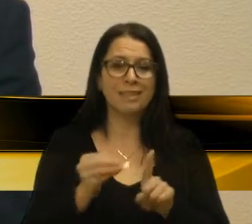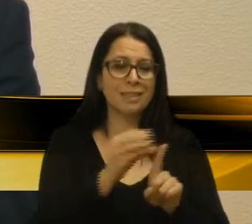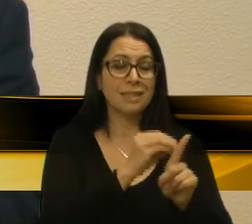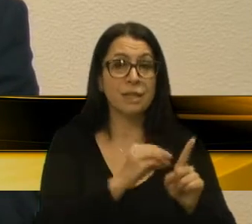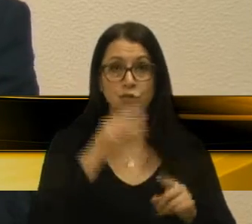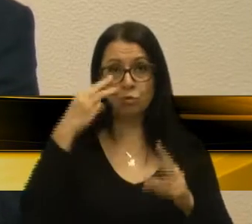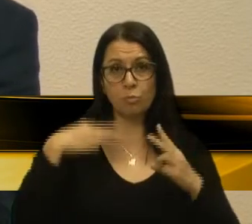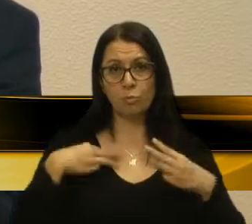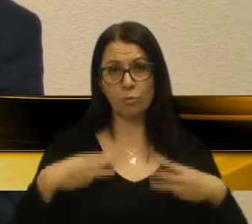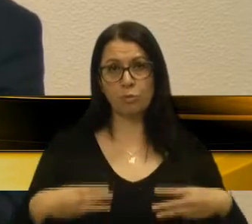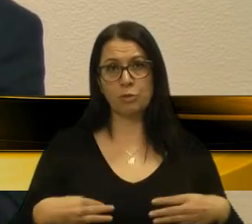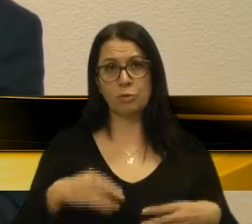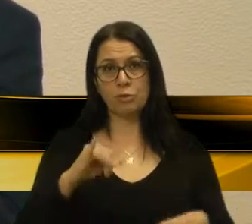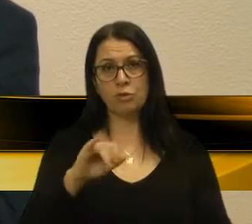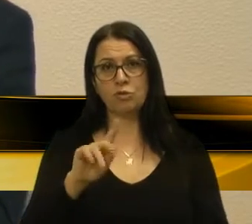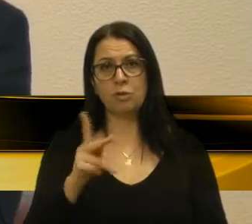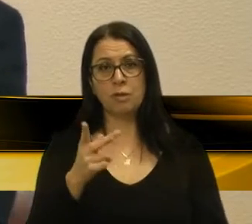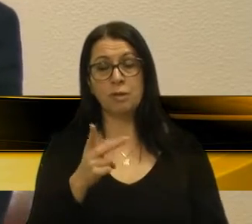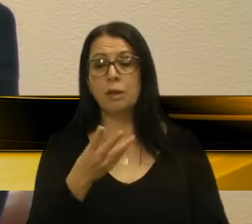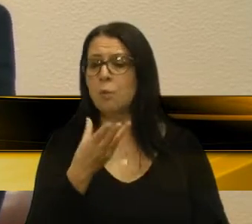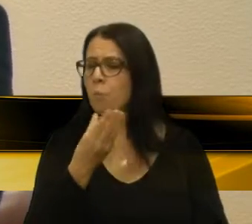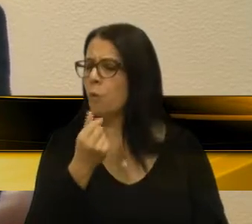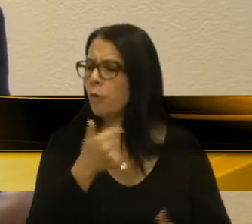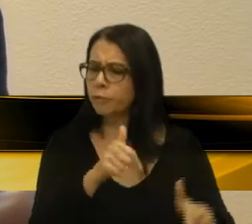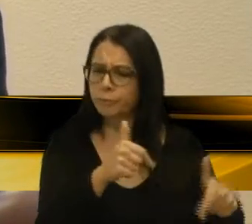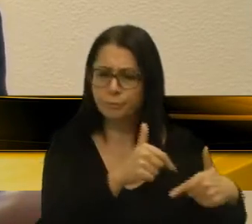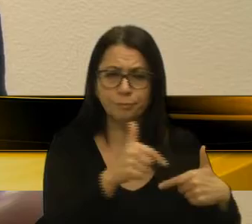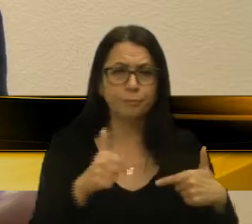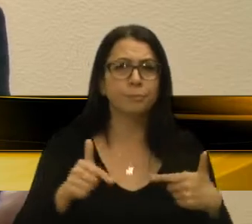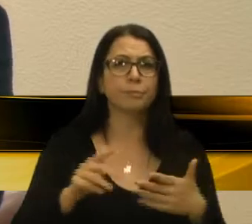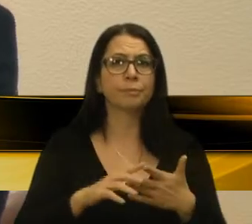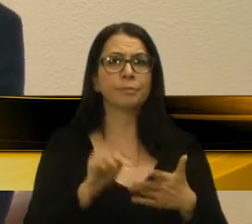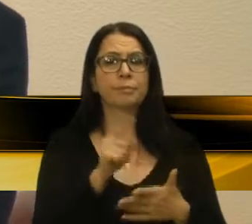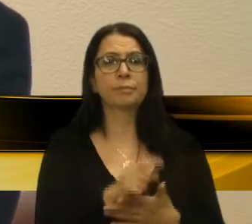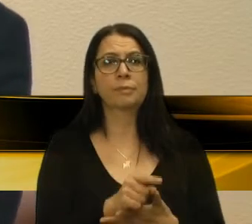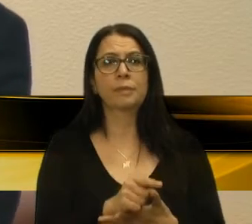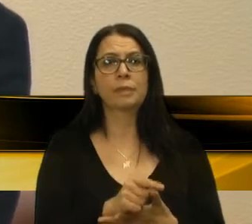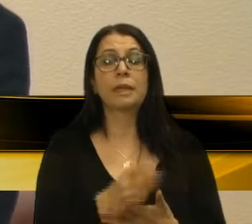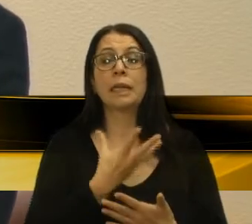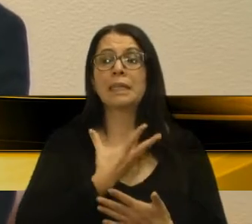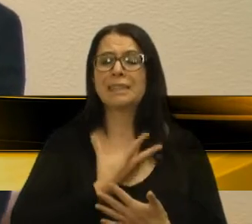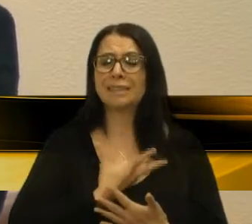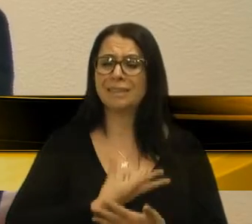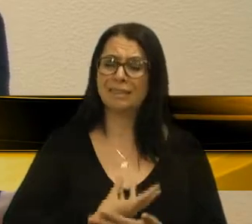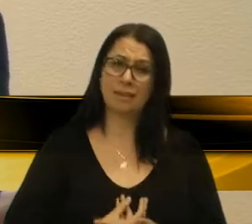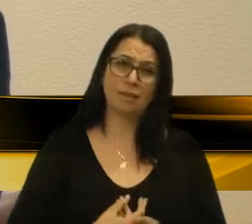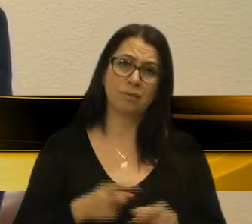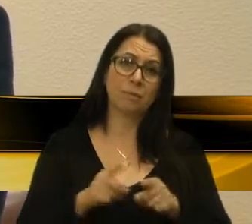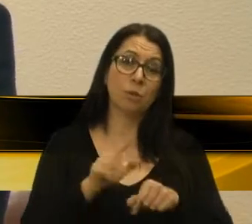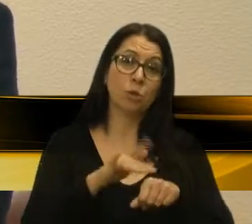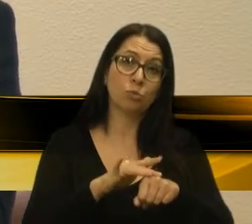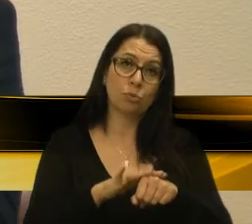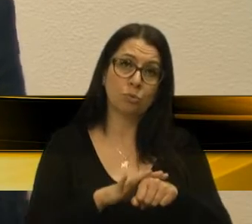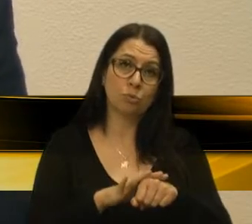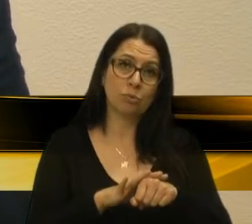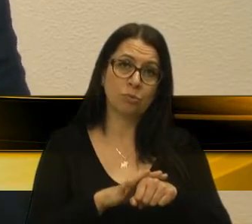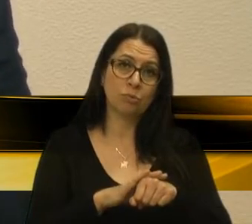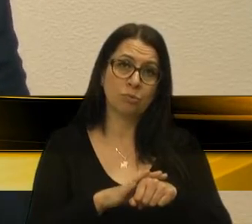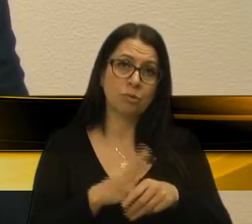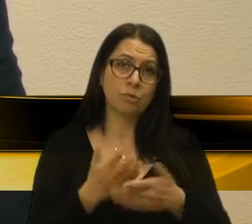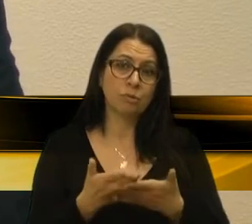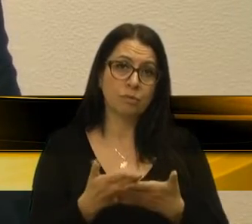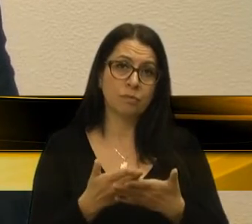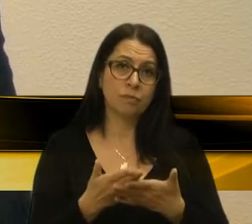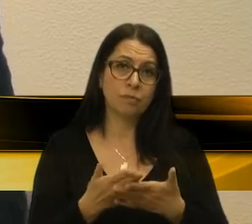IGH, estão sobrecarregados de serviço e cansados também e doentes. Aliás,